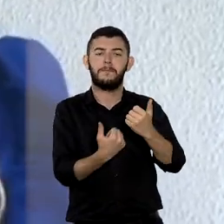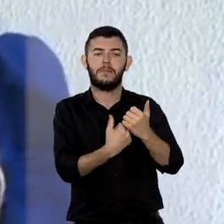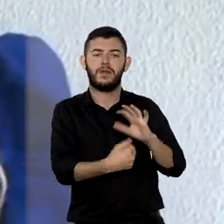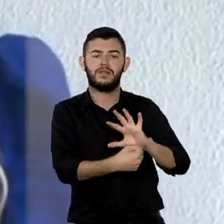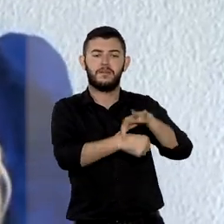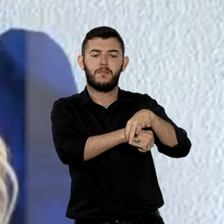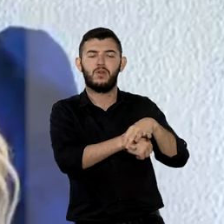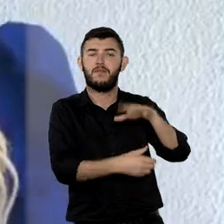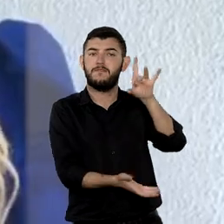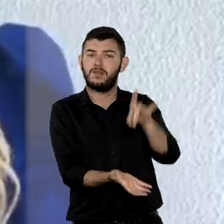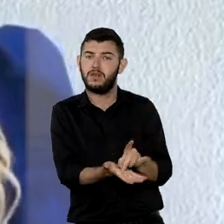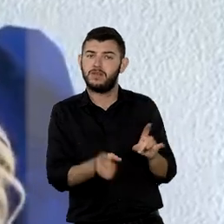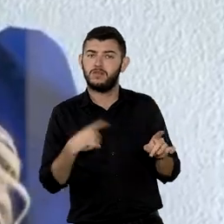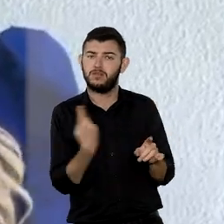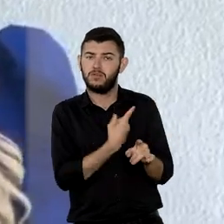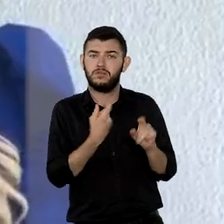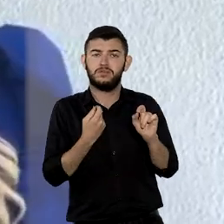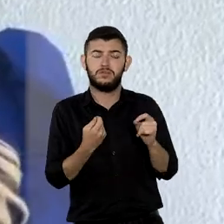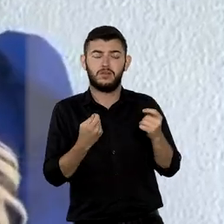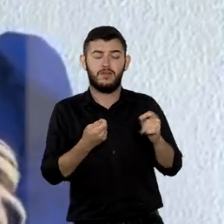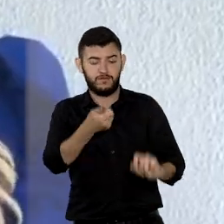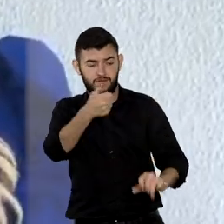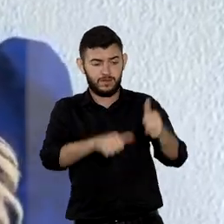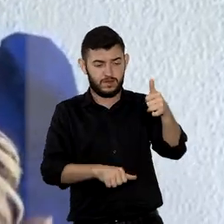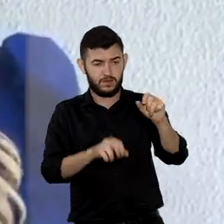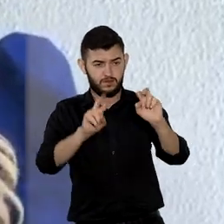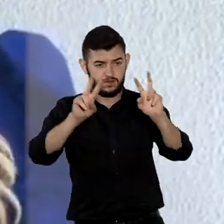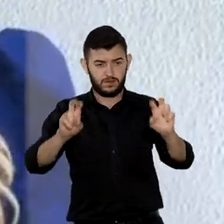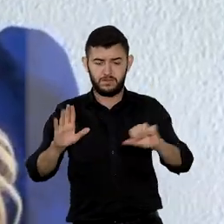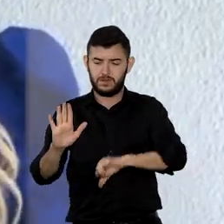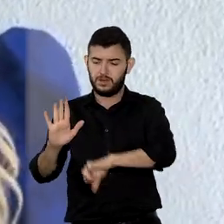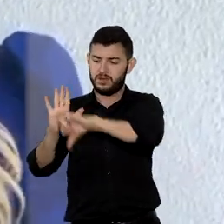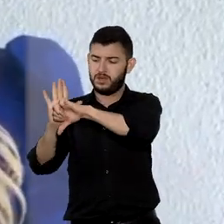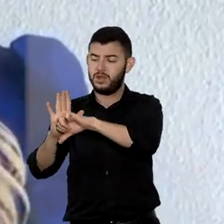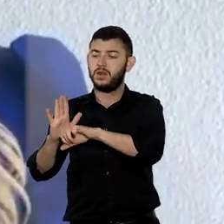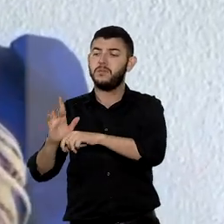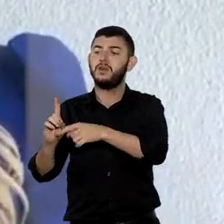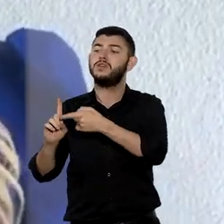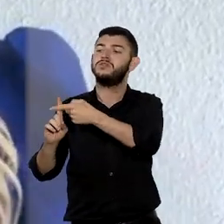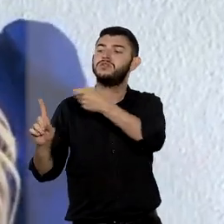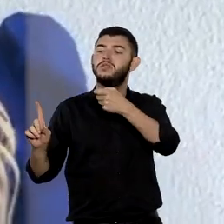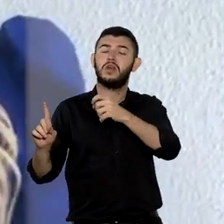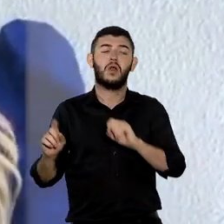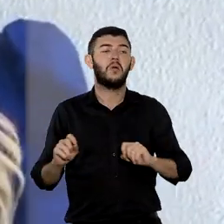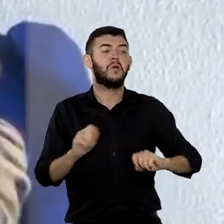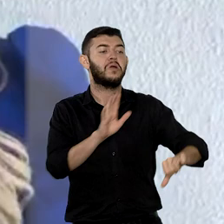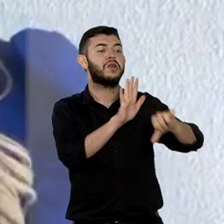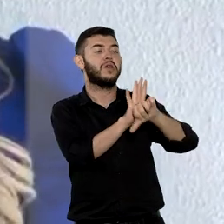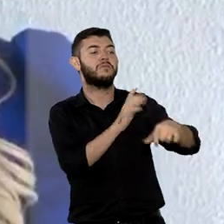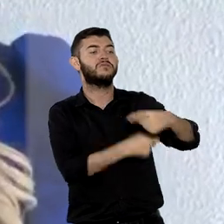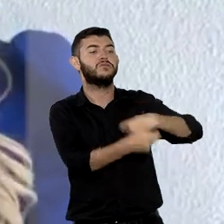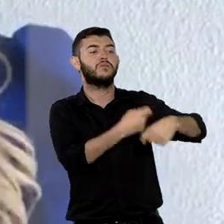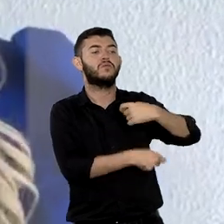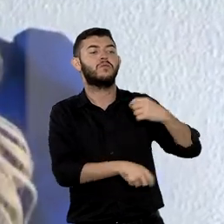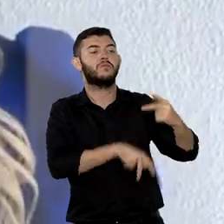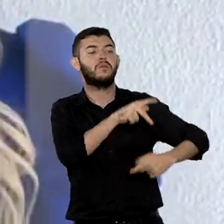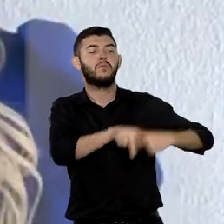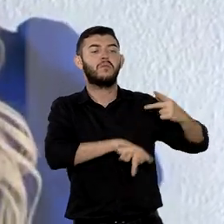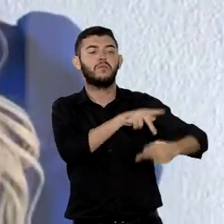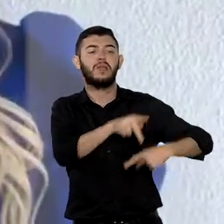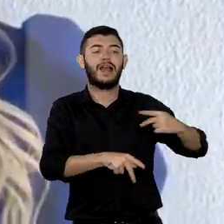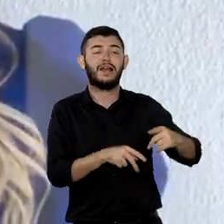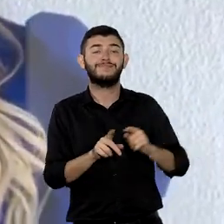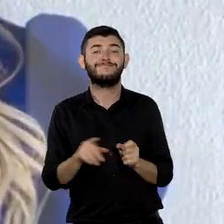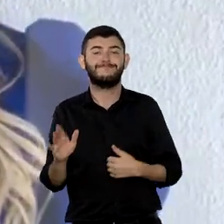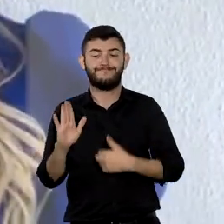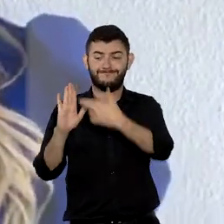patrimonial, nós precisamos fazer uma subsunção ou no crime de estelionato, ou nos crimes de economia popular. Então, nós